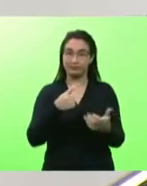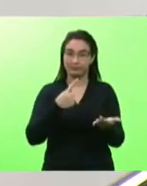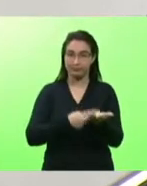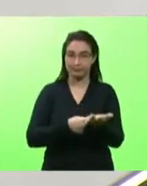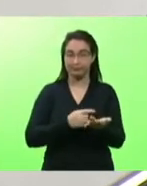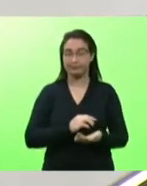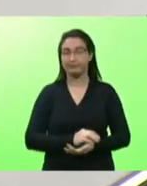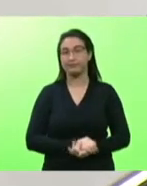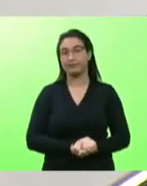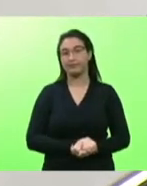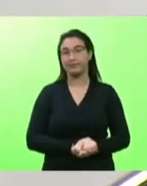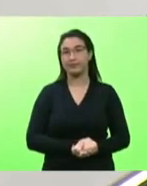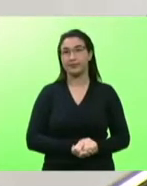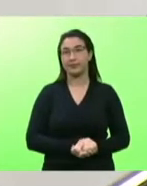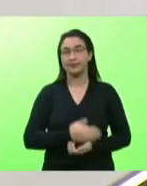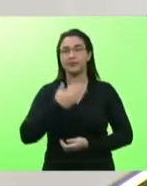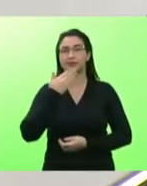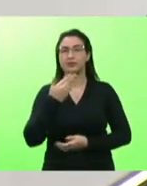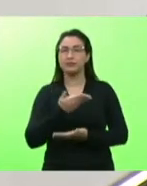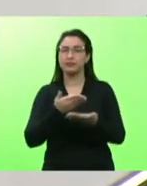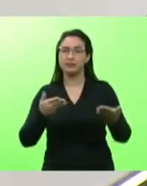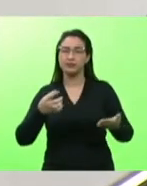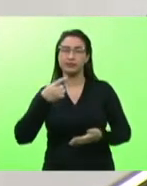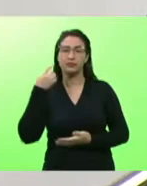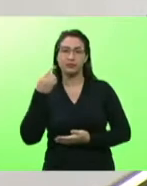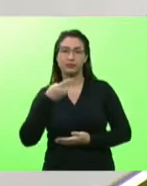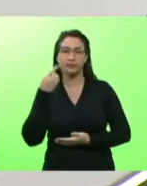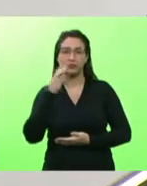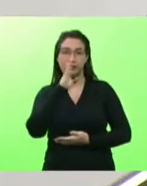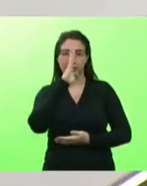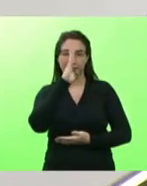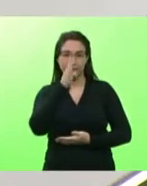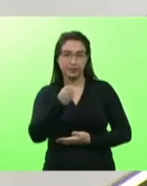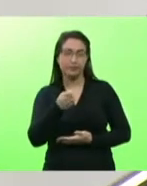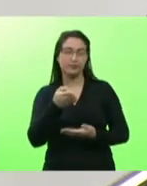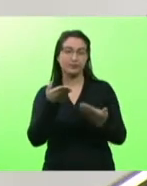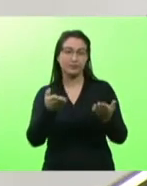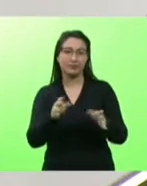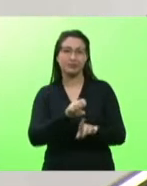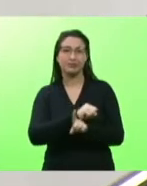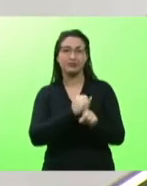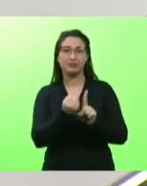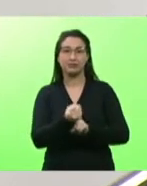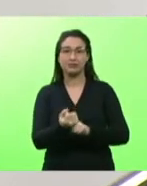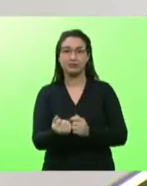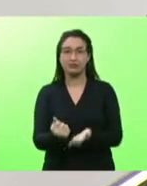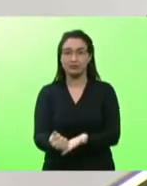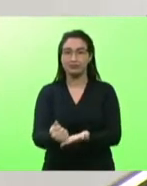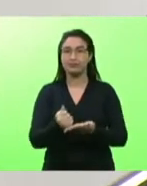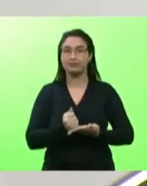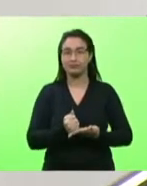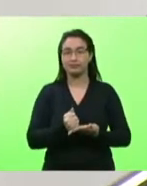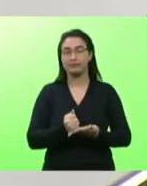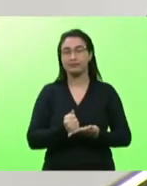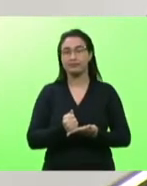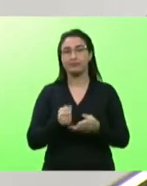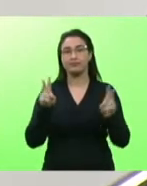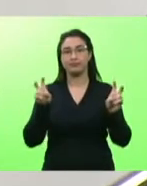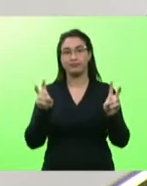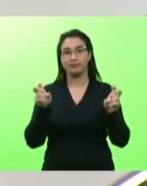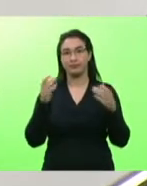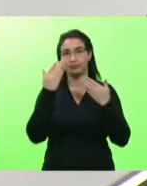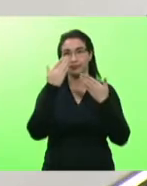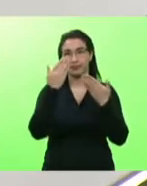deputados e, principalmente, para que a nossa sociedade nos apoie nessa causa. Era esse o meu recado. Obrigado,